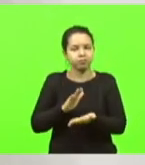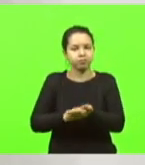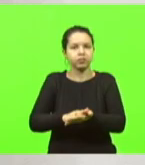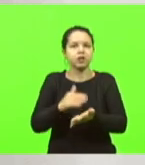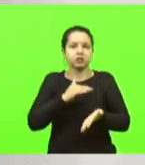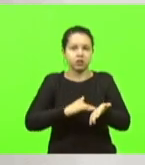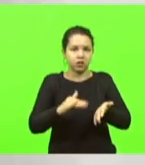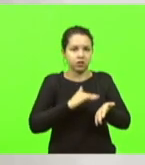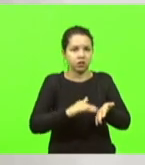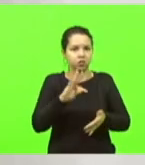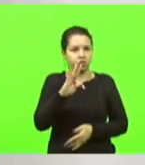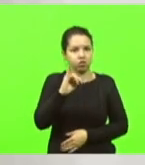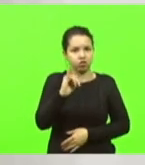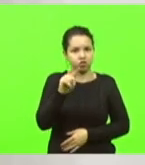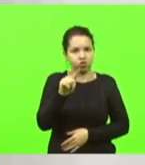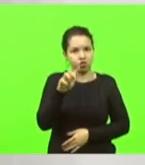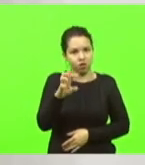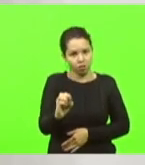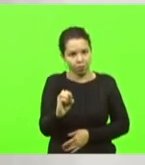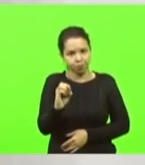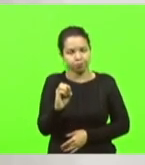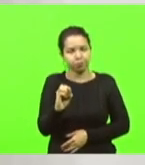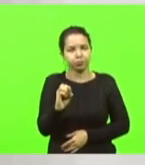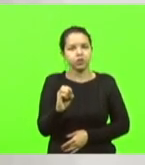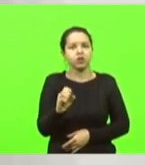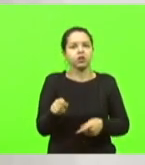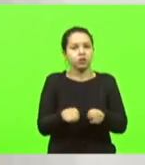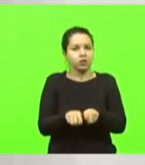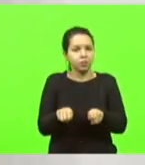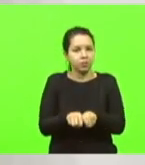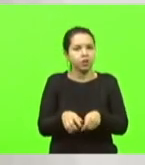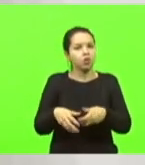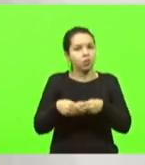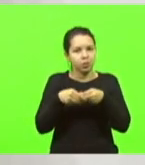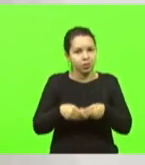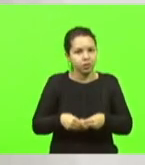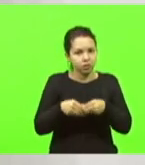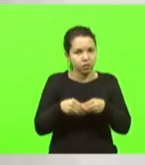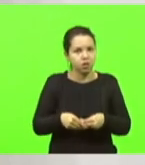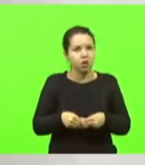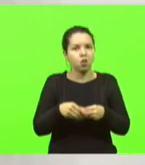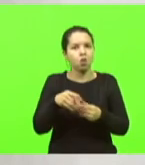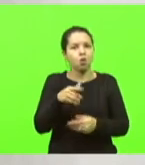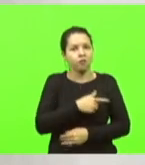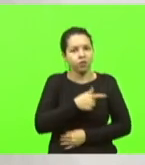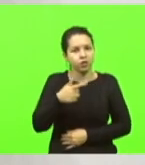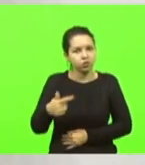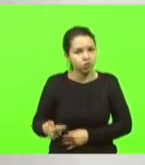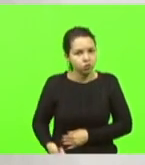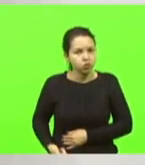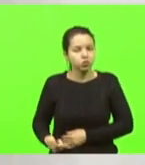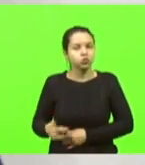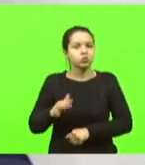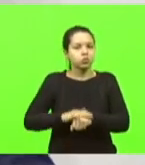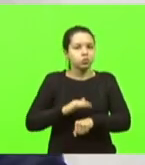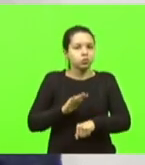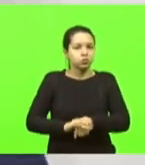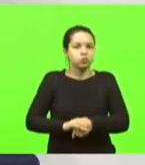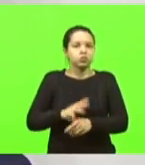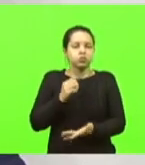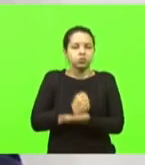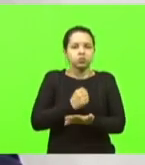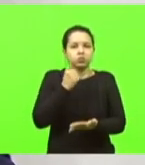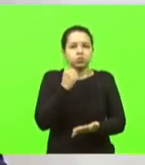Tiago, Tiago Vieira, e também cumprimentar o governador, agradecer por tomar essa iniciativa de contratar a